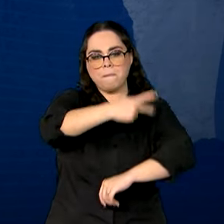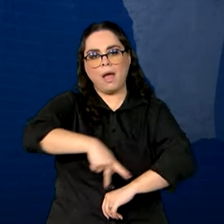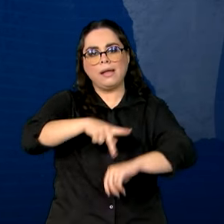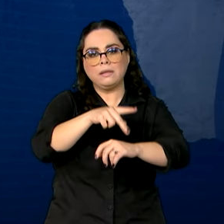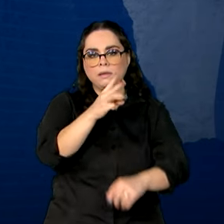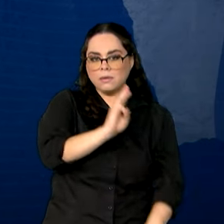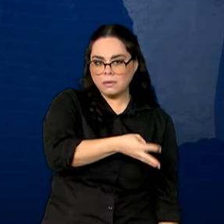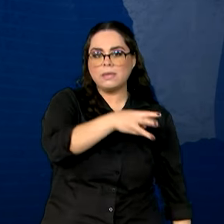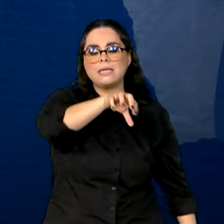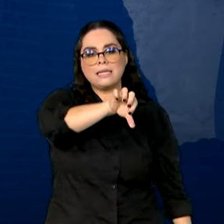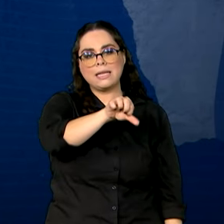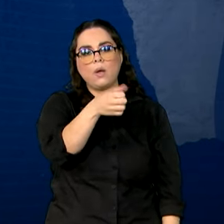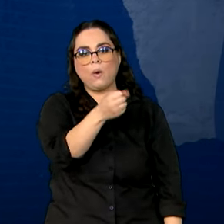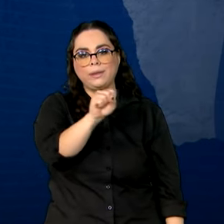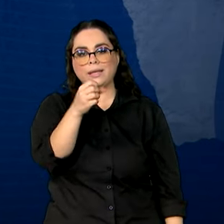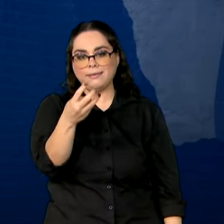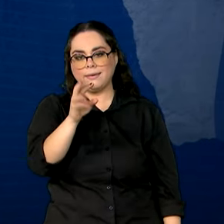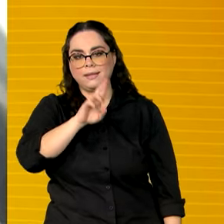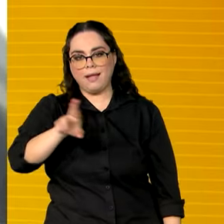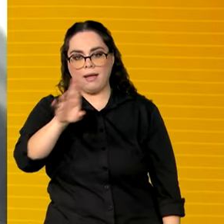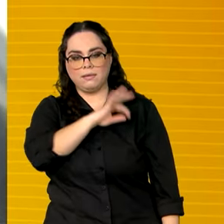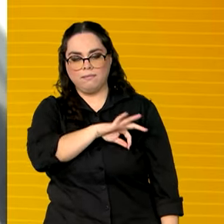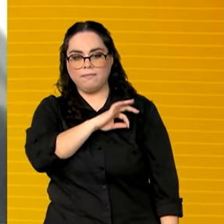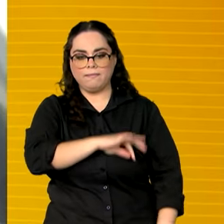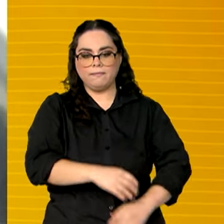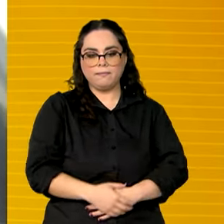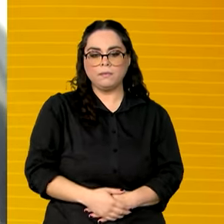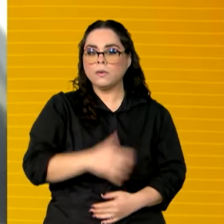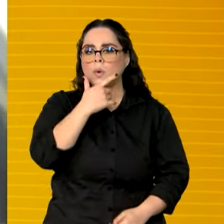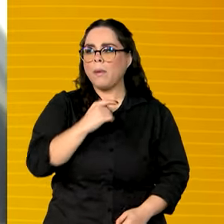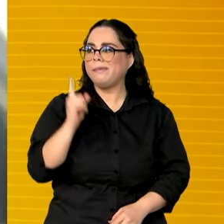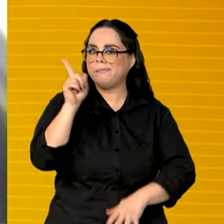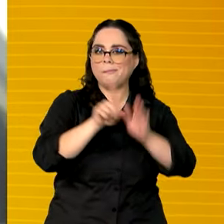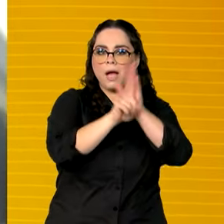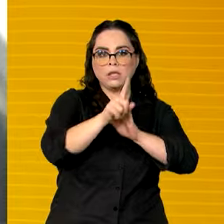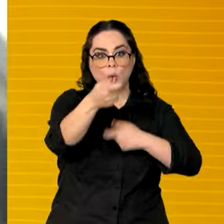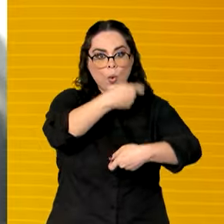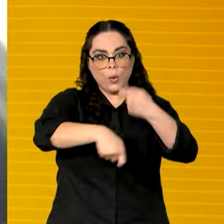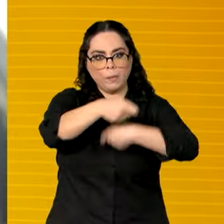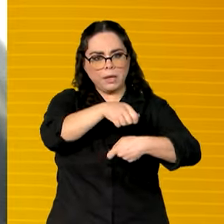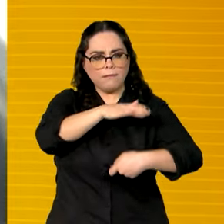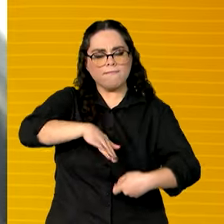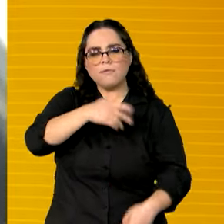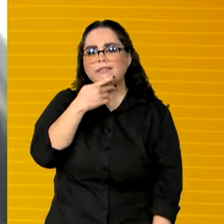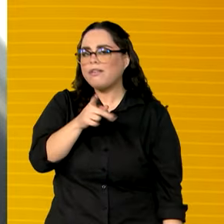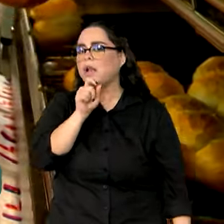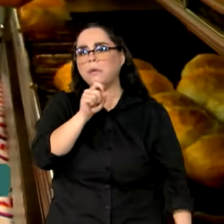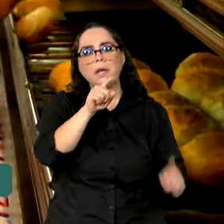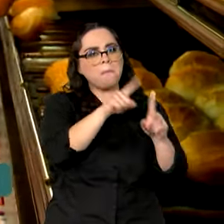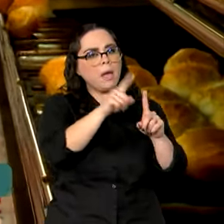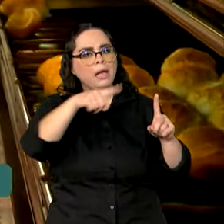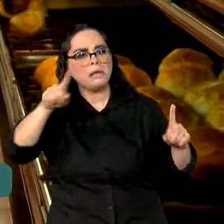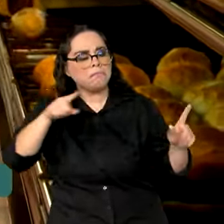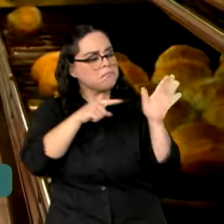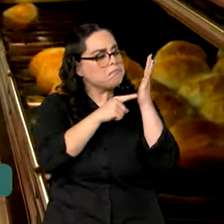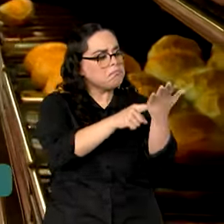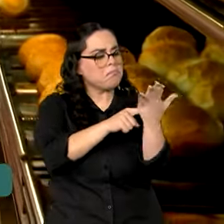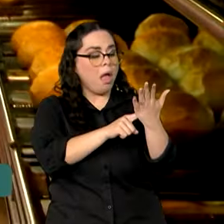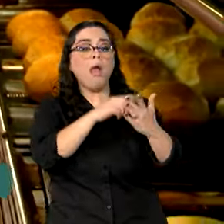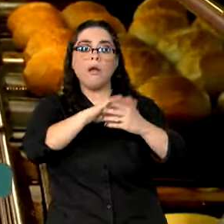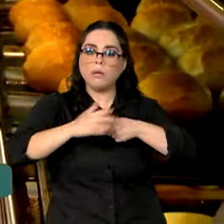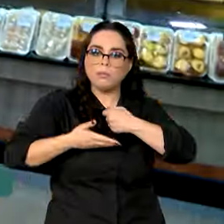.683,00. Para este economista, os resultados da pesquisa apontam um crescimento